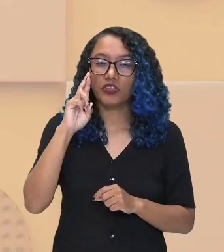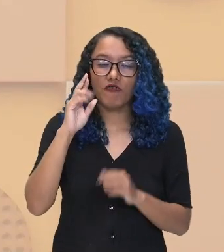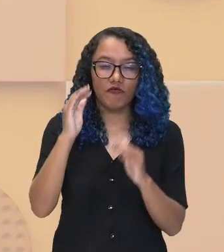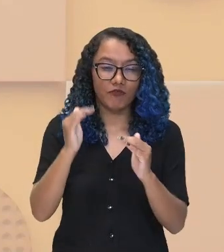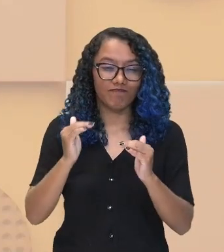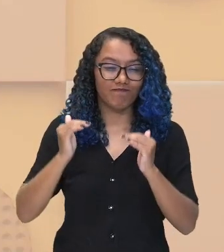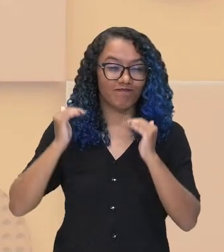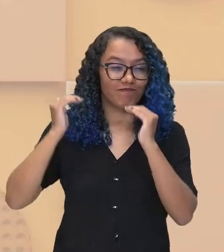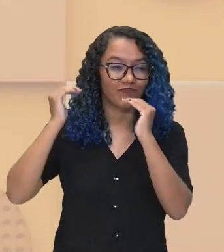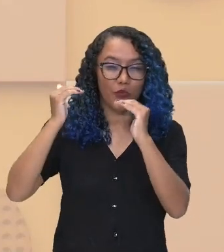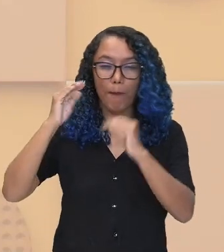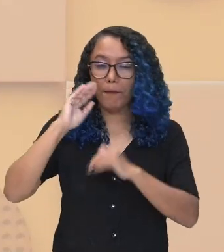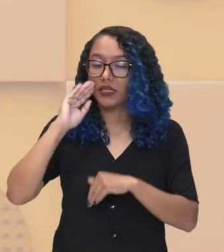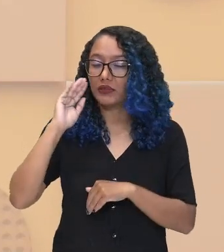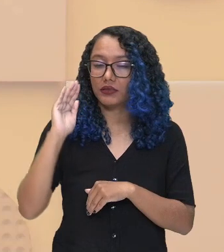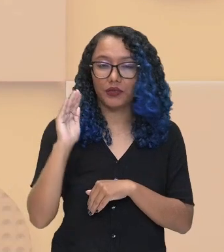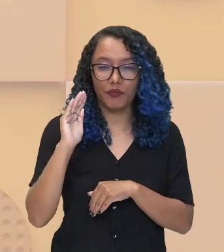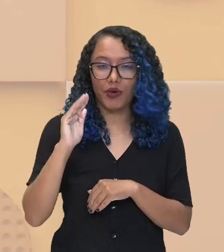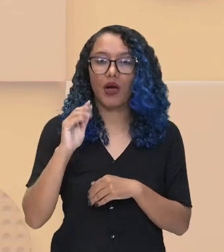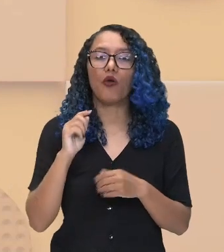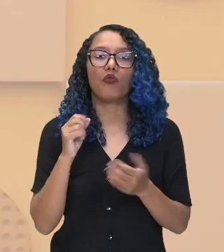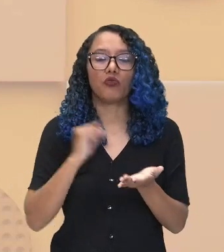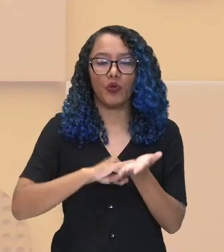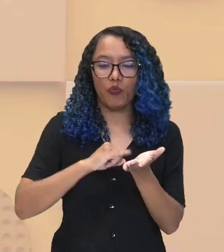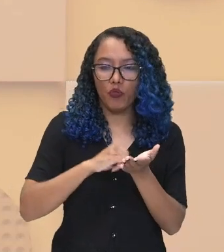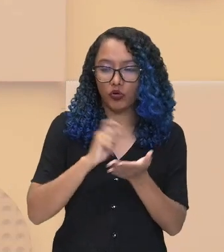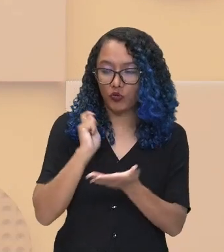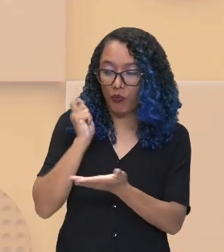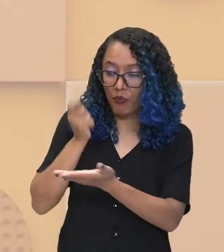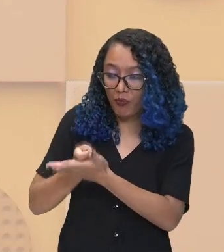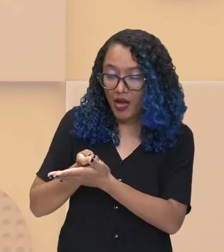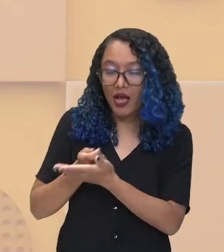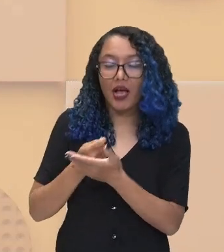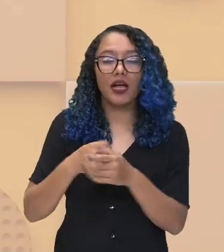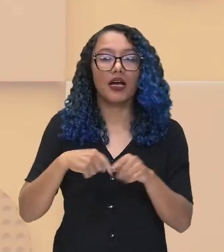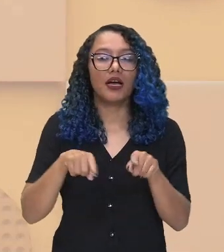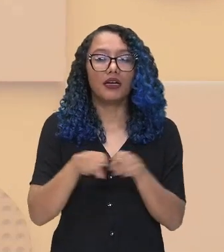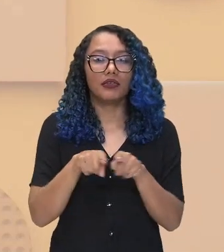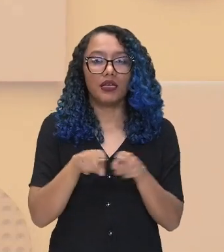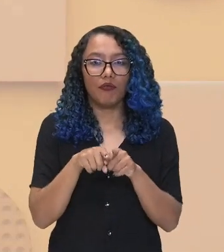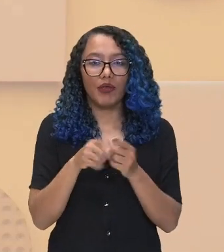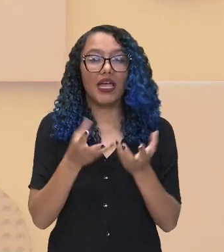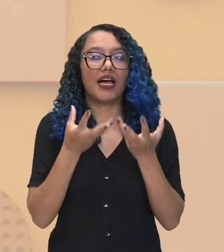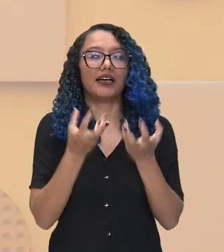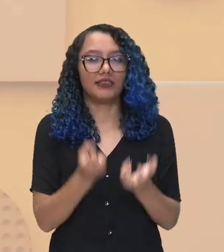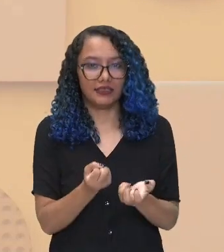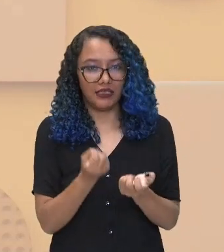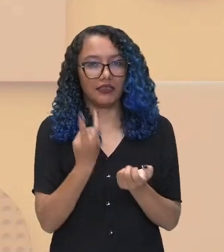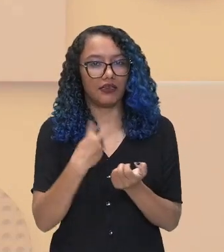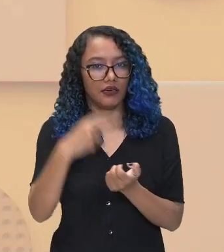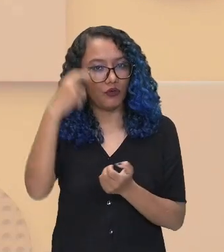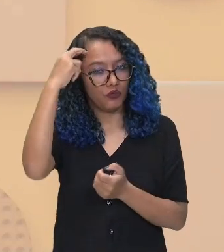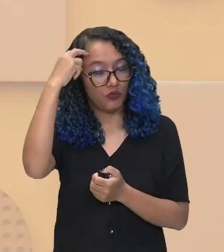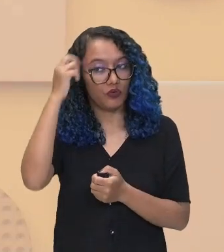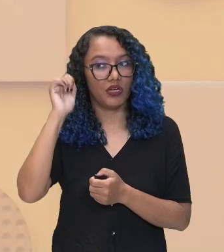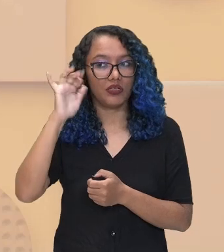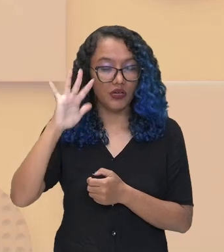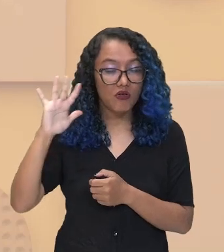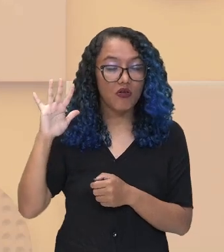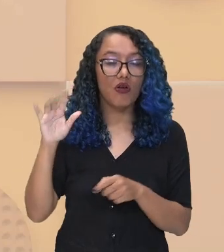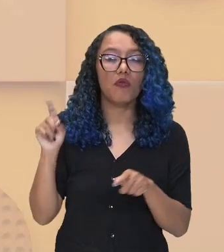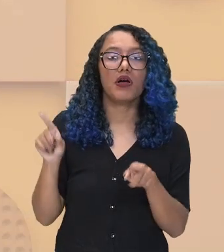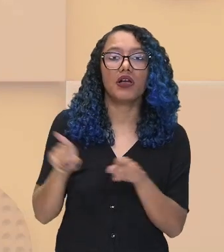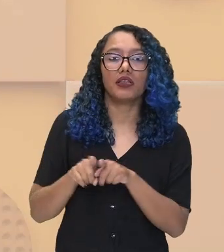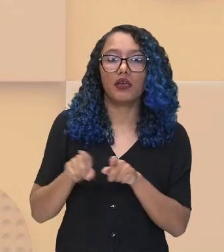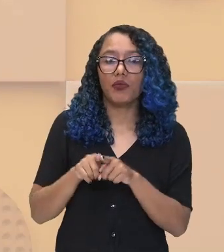máxima, deveria pagar tributos, deveria assimilar a cultura europeia e também deveria ser